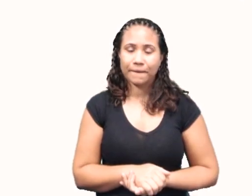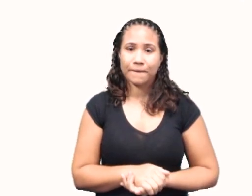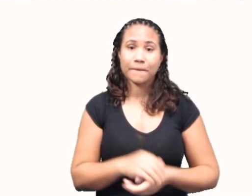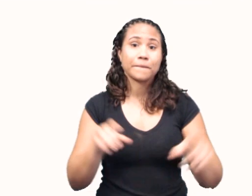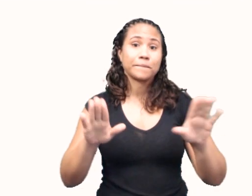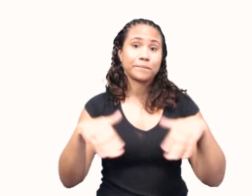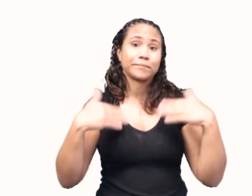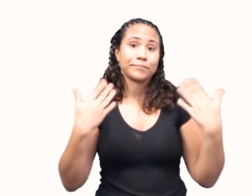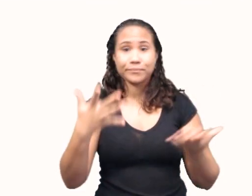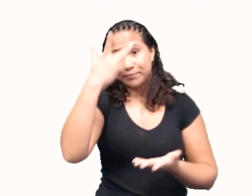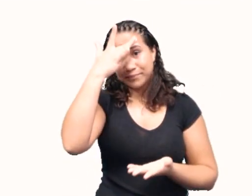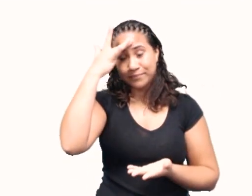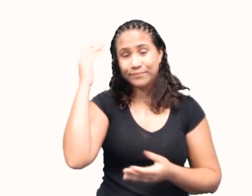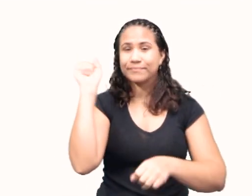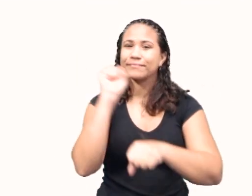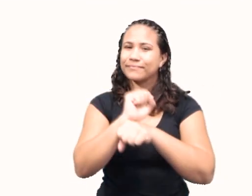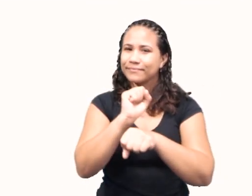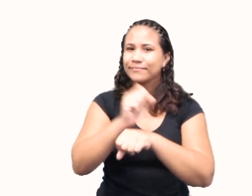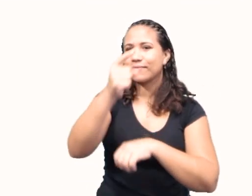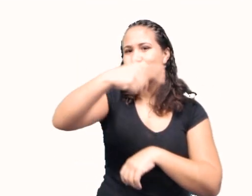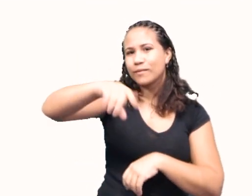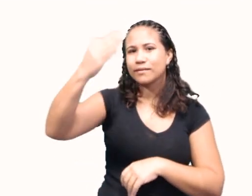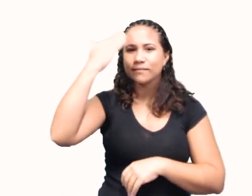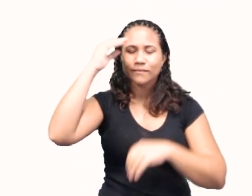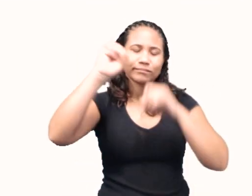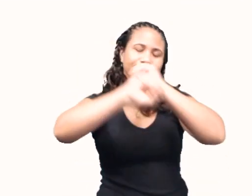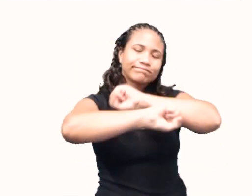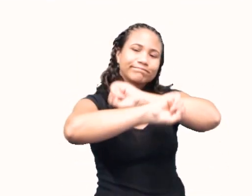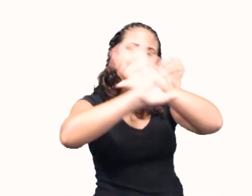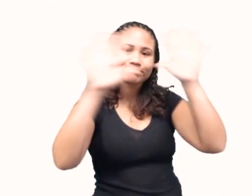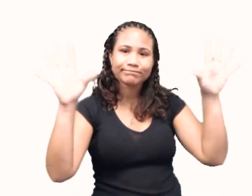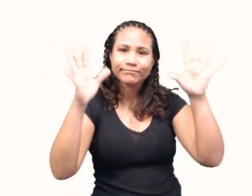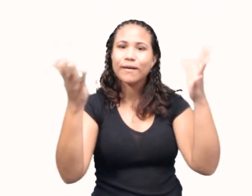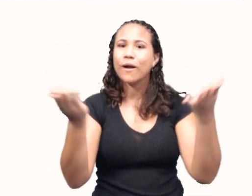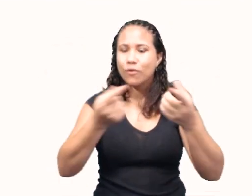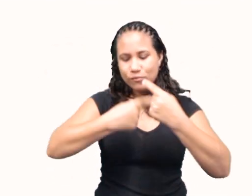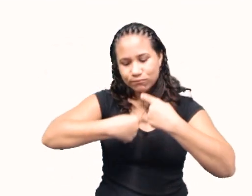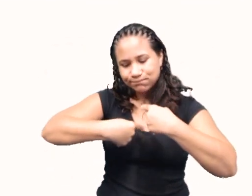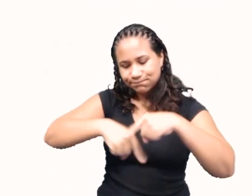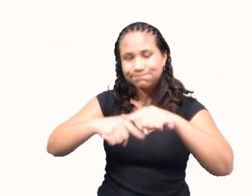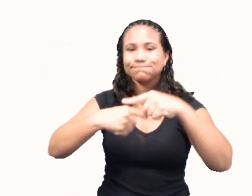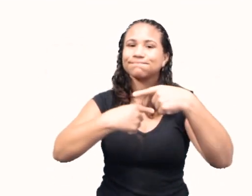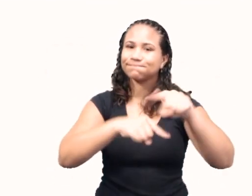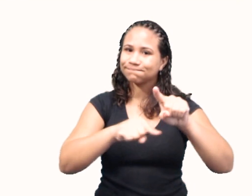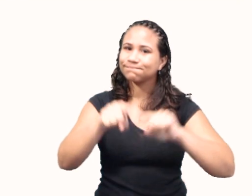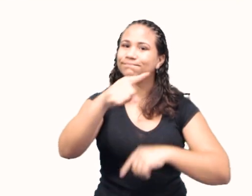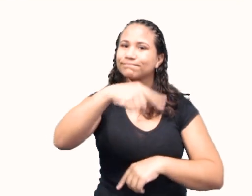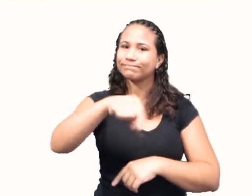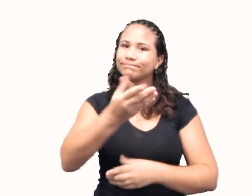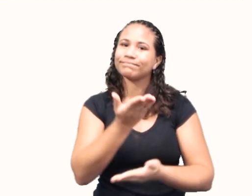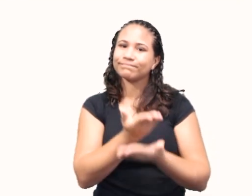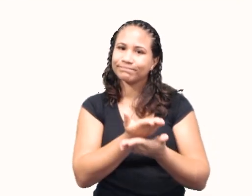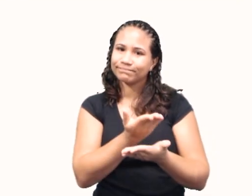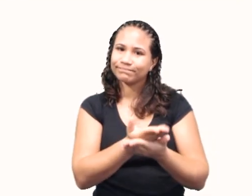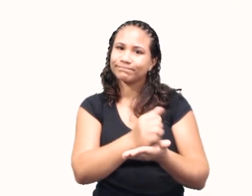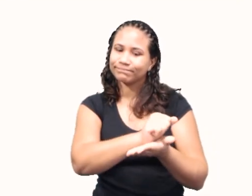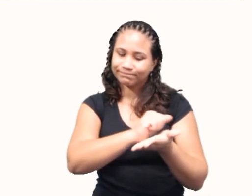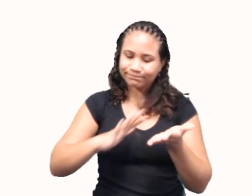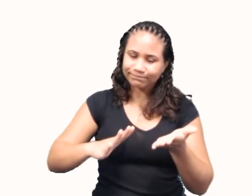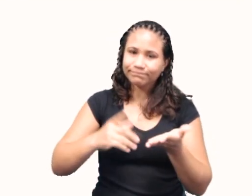Então, gente, espero que vocês tenham entendido. E agora eu vou lançar o desafio desta nossa aula.